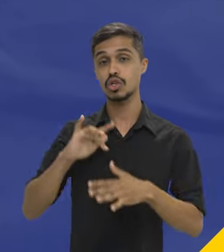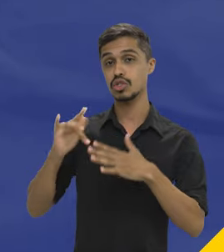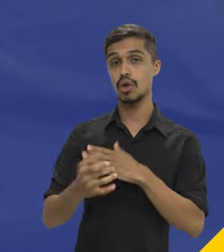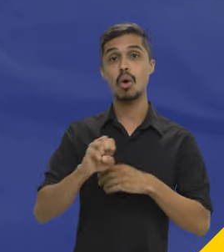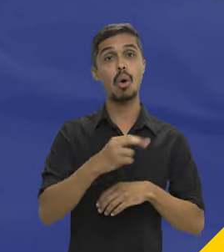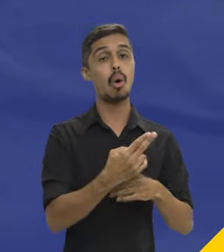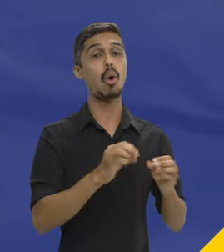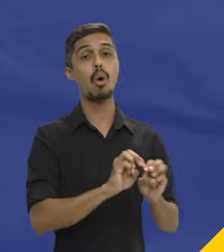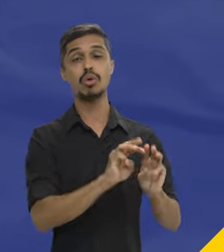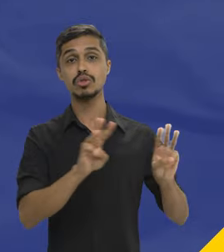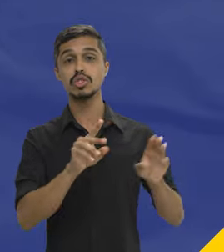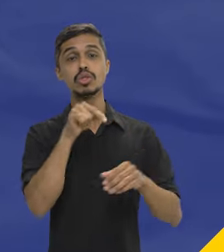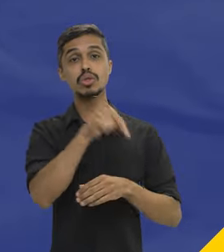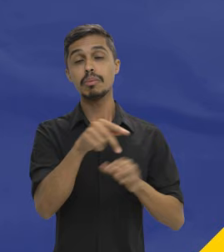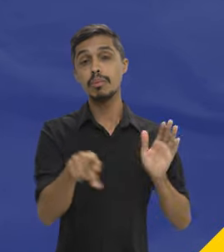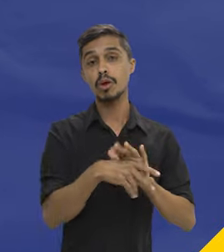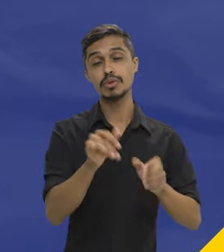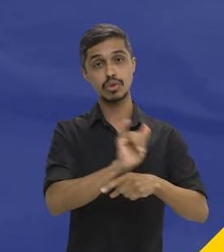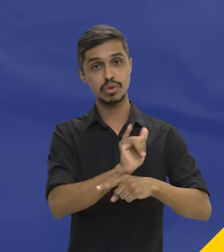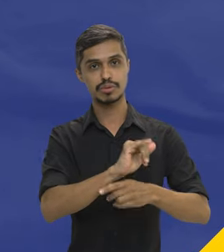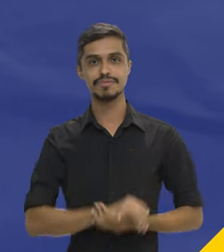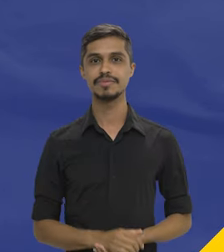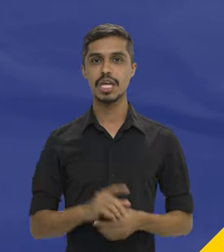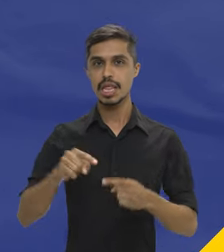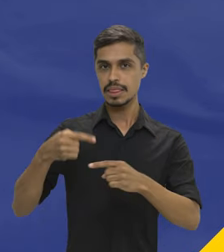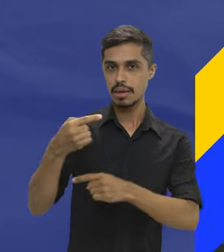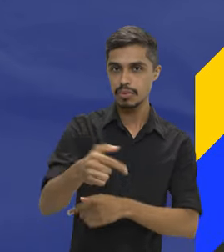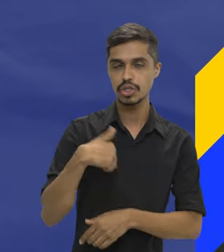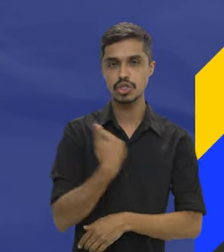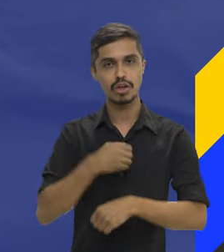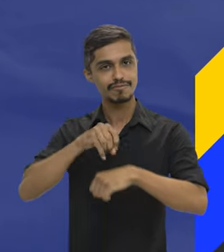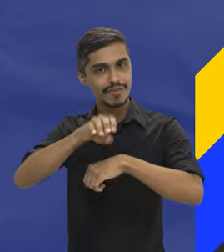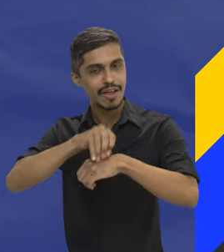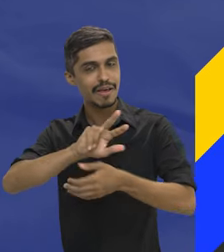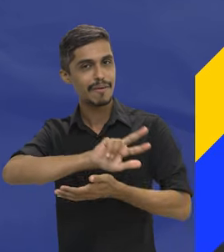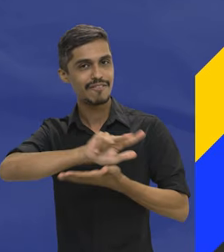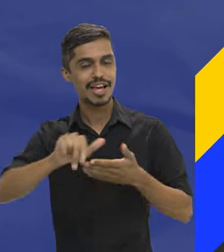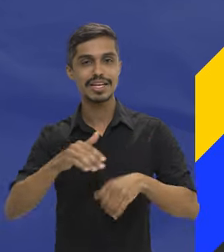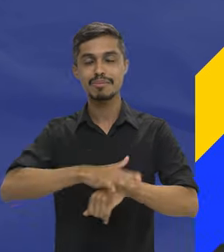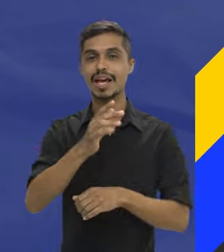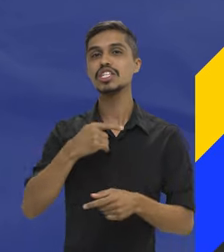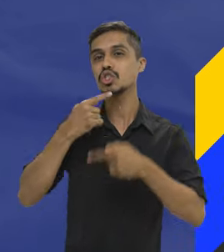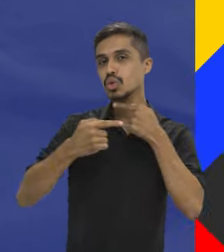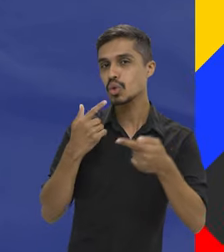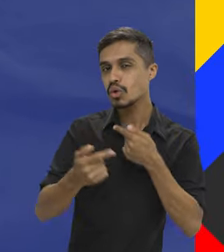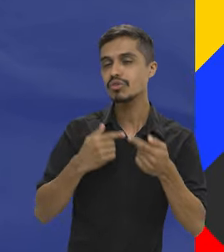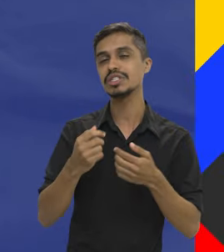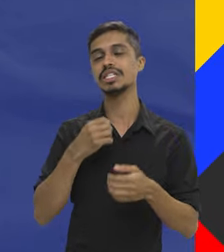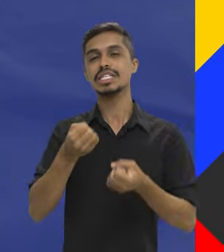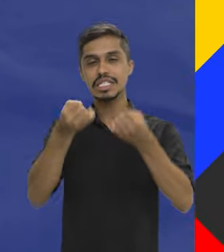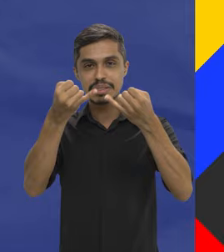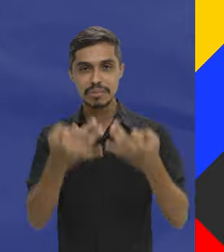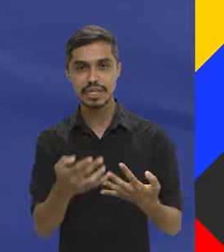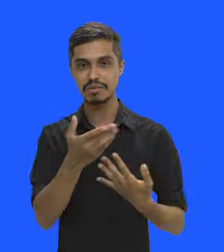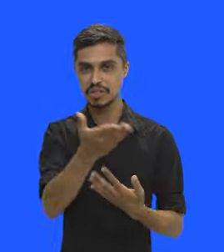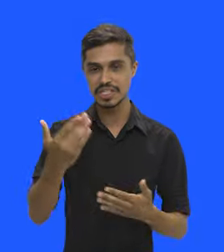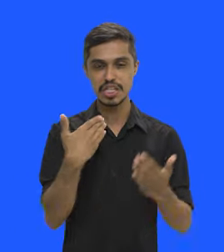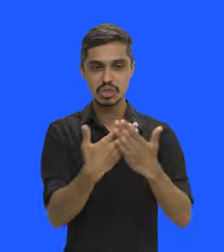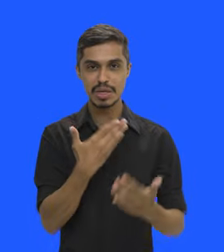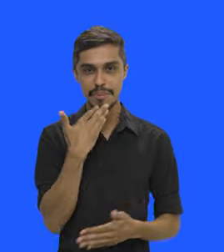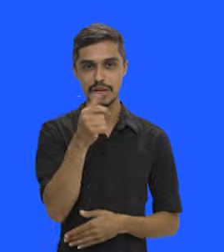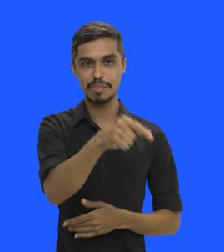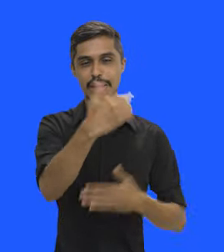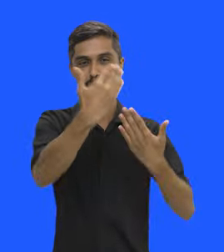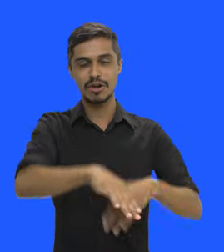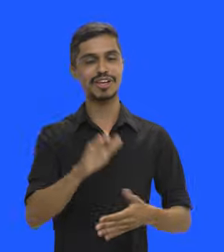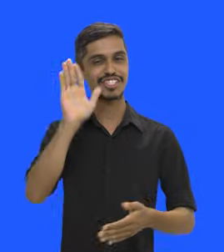ou canal do YouTube. No próximo episódio, vamos trazer mais tira-dúvidas e outras várias sugestões para você se